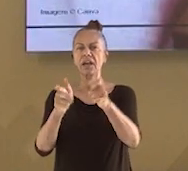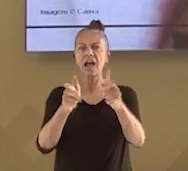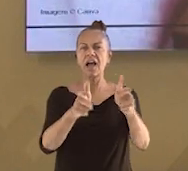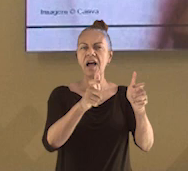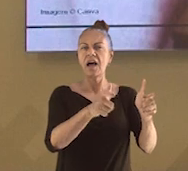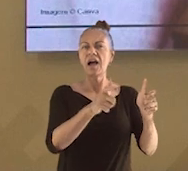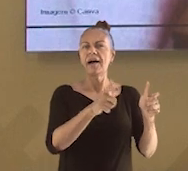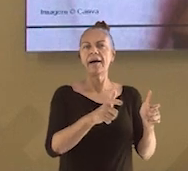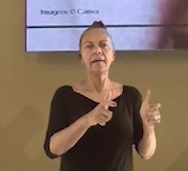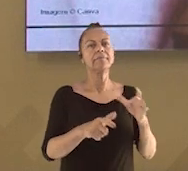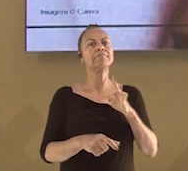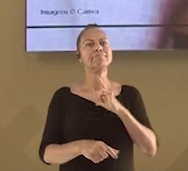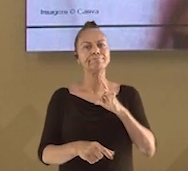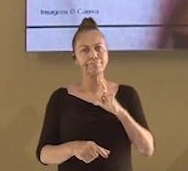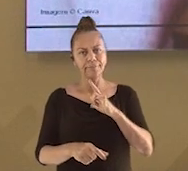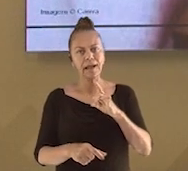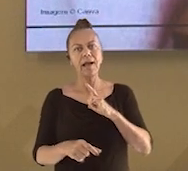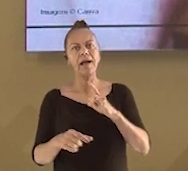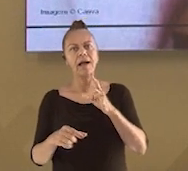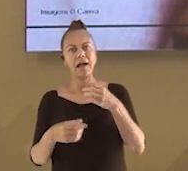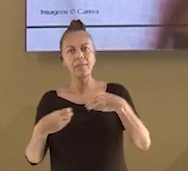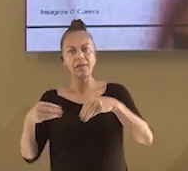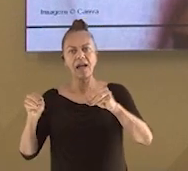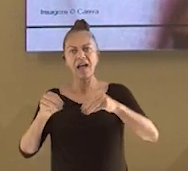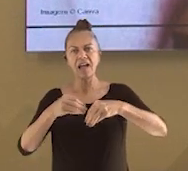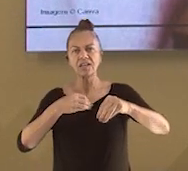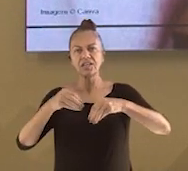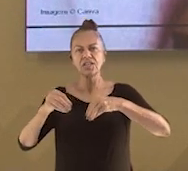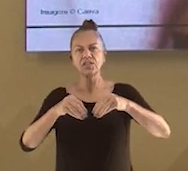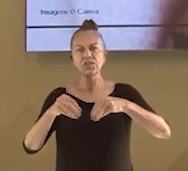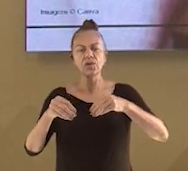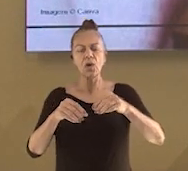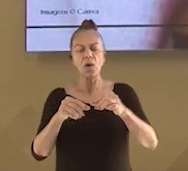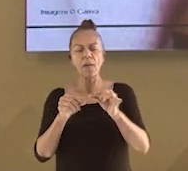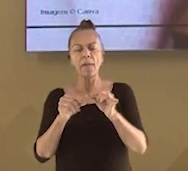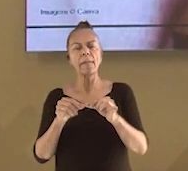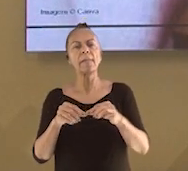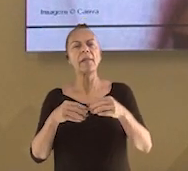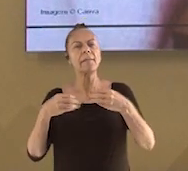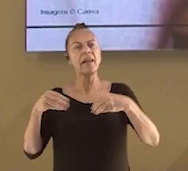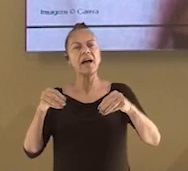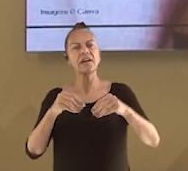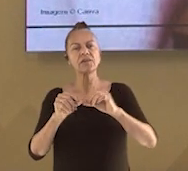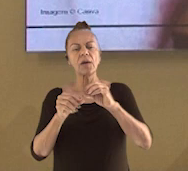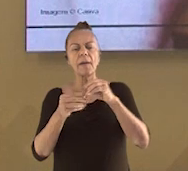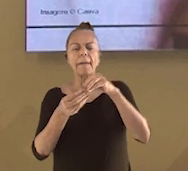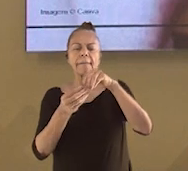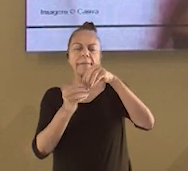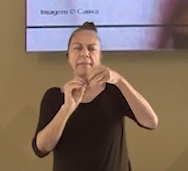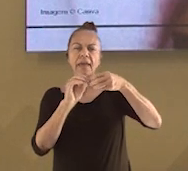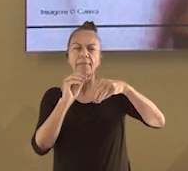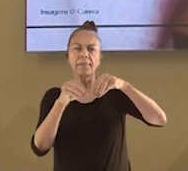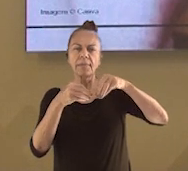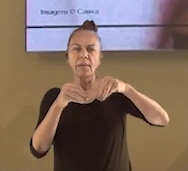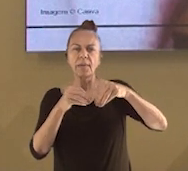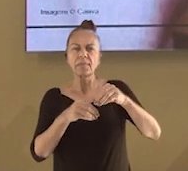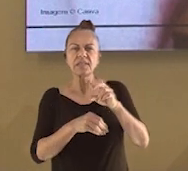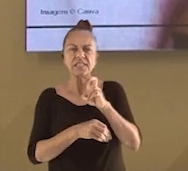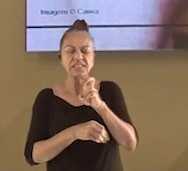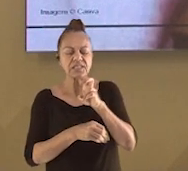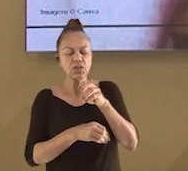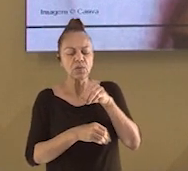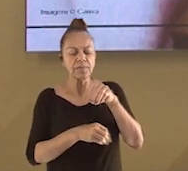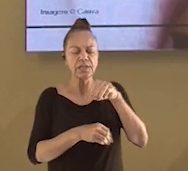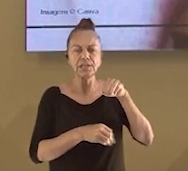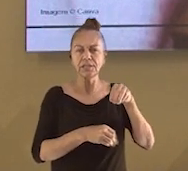atualmente em todos os lugares. Microplásticos são minúsculos pedaços de